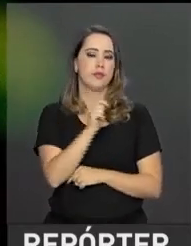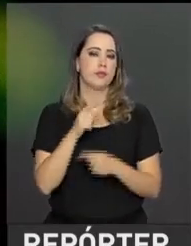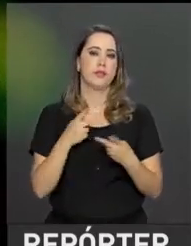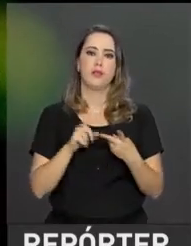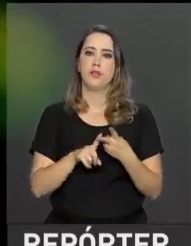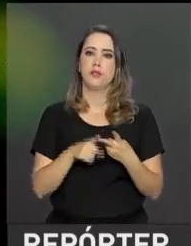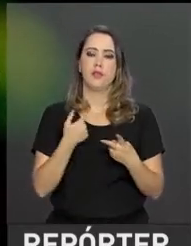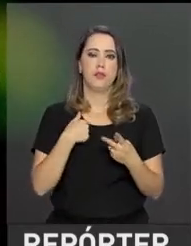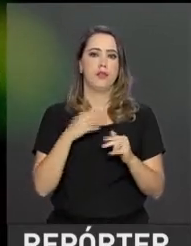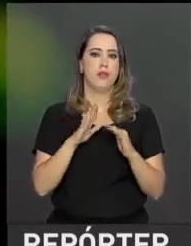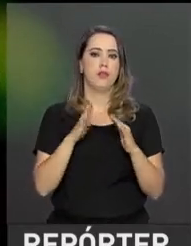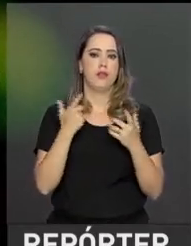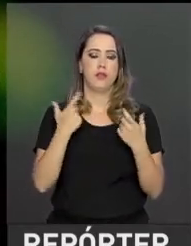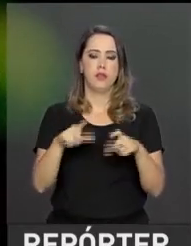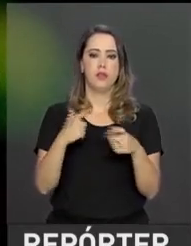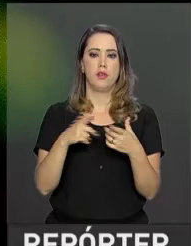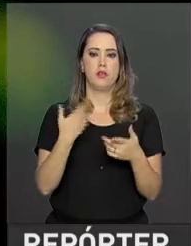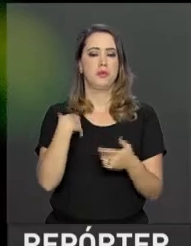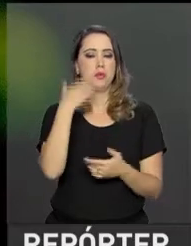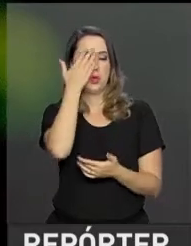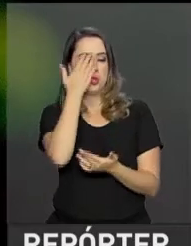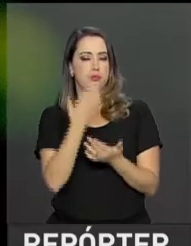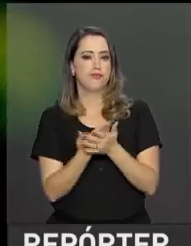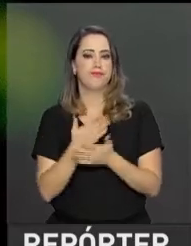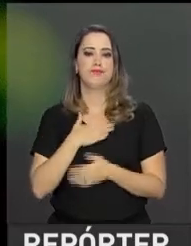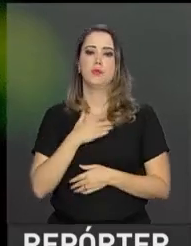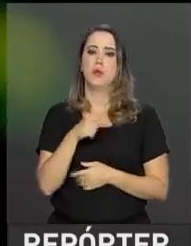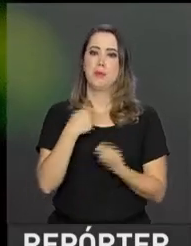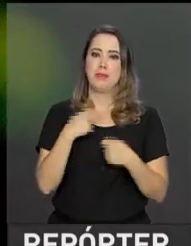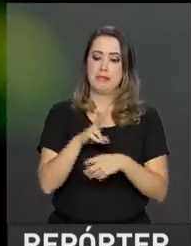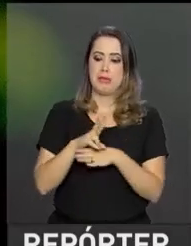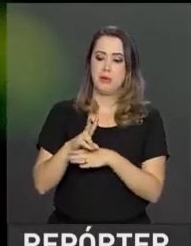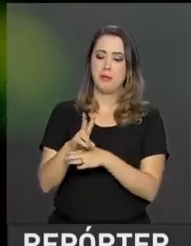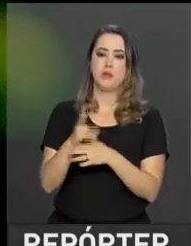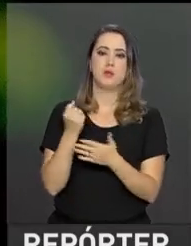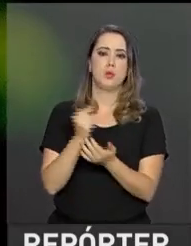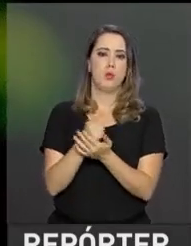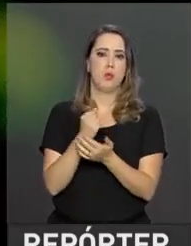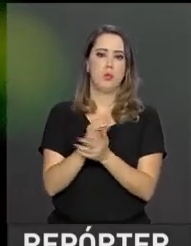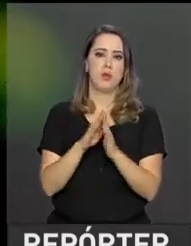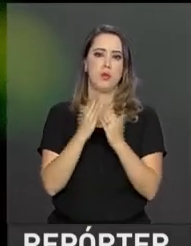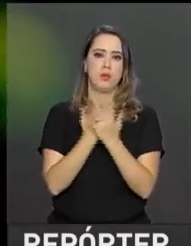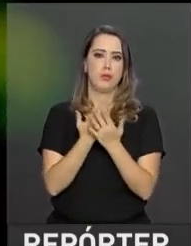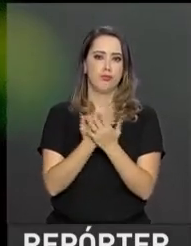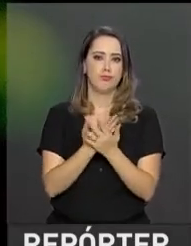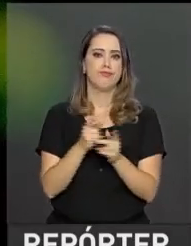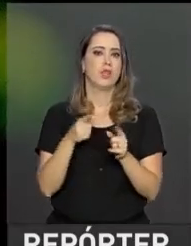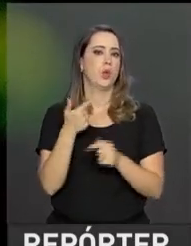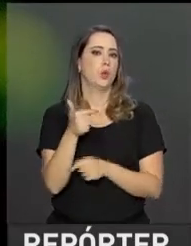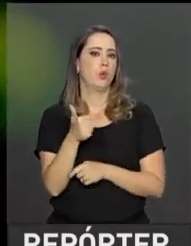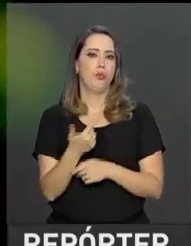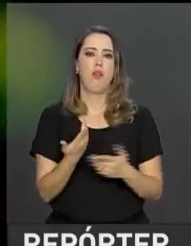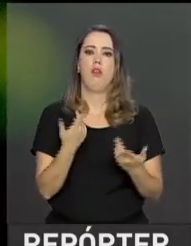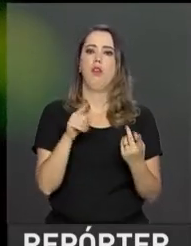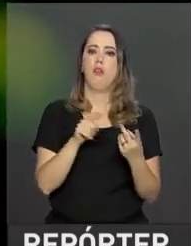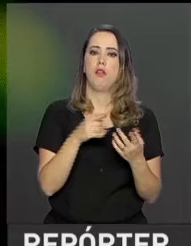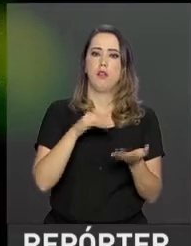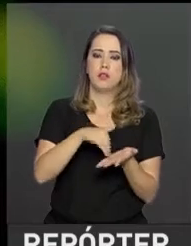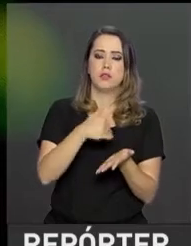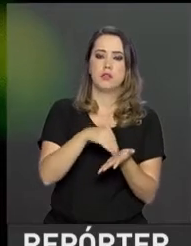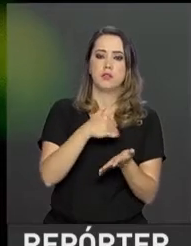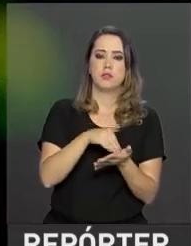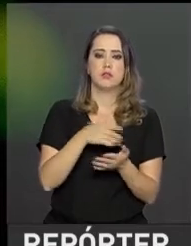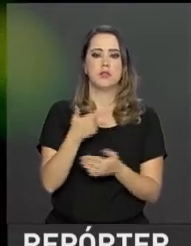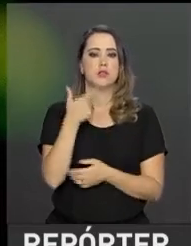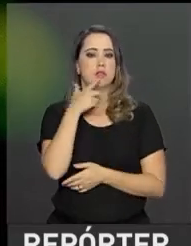da imobiliária não conseguir acreditar em mim, de precisar ter um crédito para comprar material escolar e não conseguir, de querer matricular minha filha na